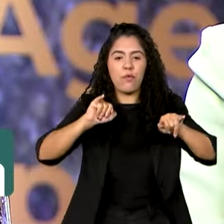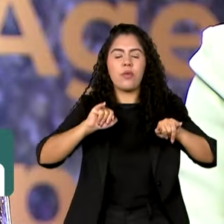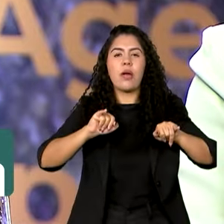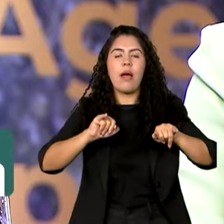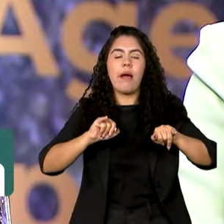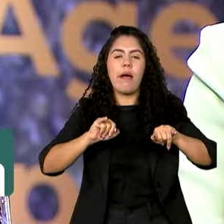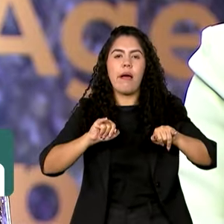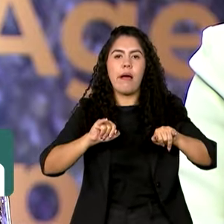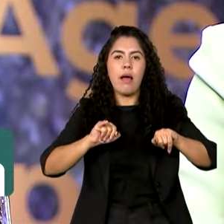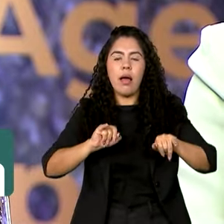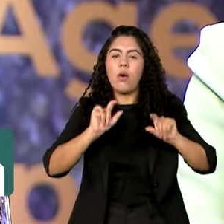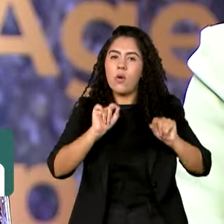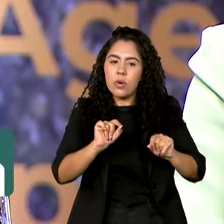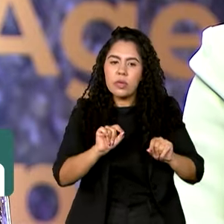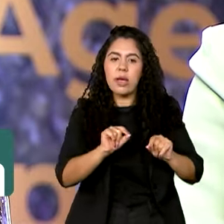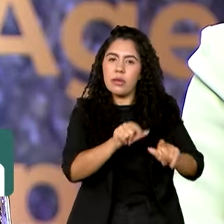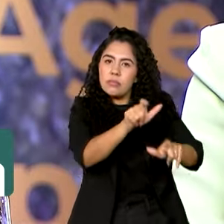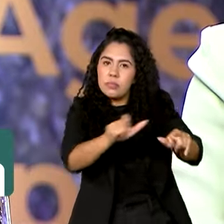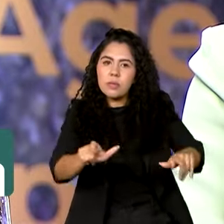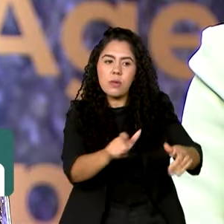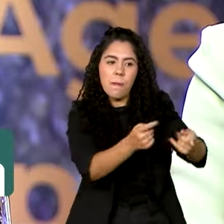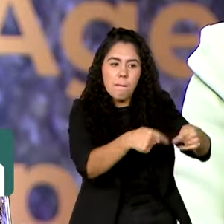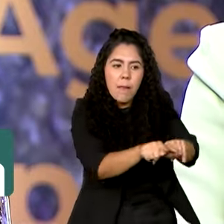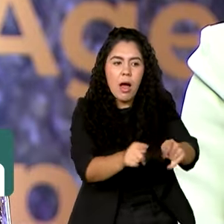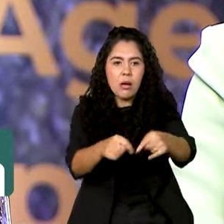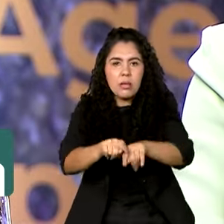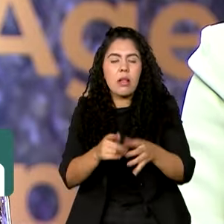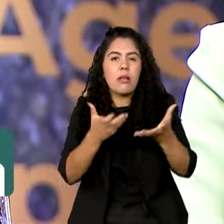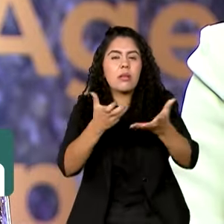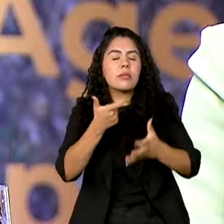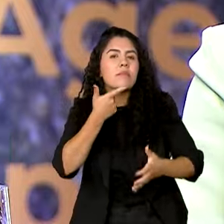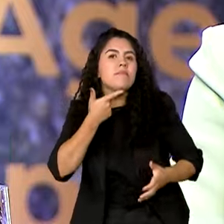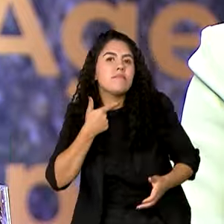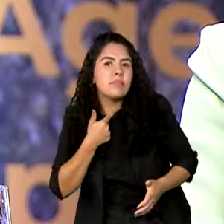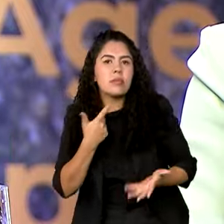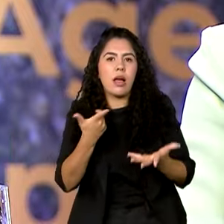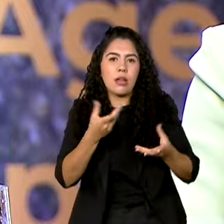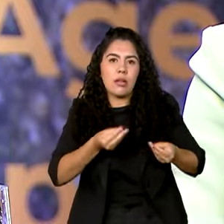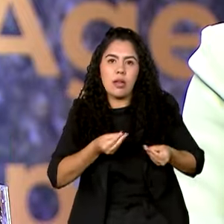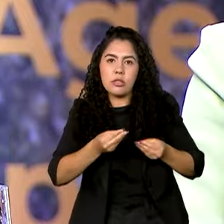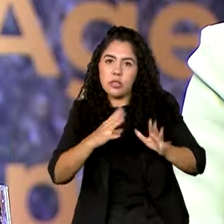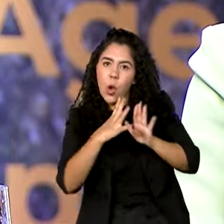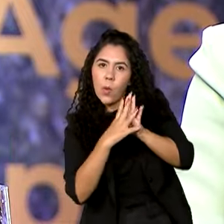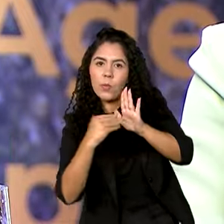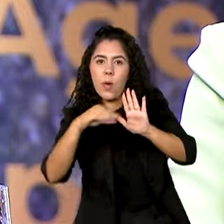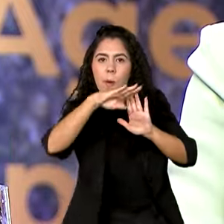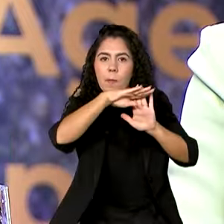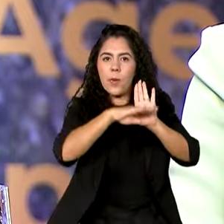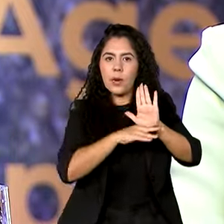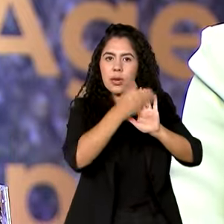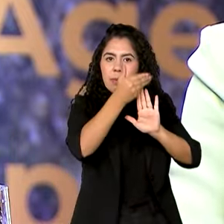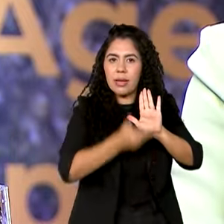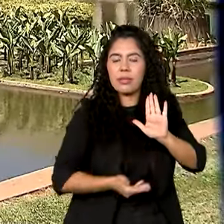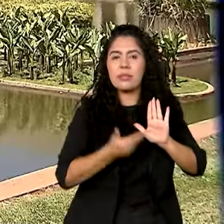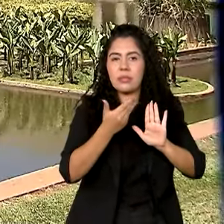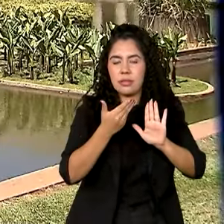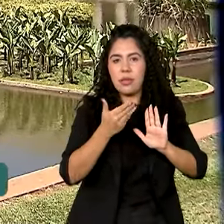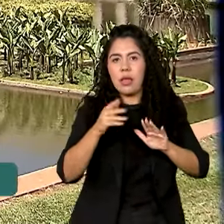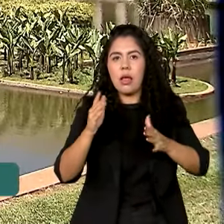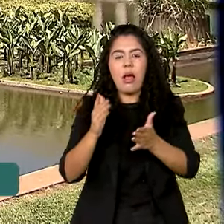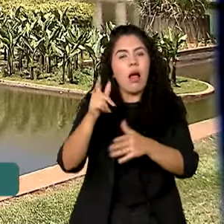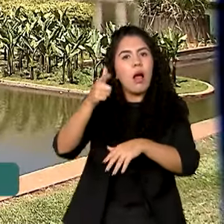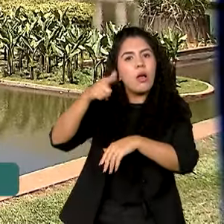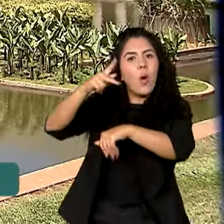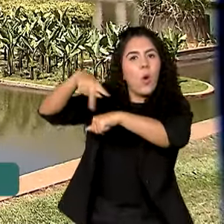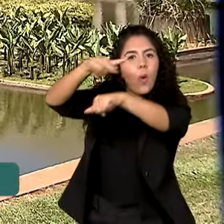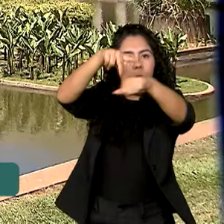grupo de parceiros que queiram levar, por exemplo, a alimentação escolar a uma maior escala em alguns países. Para a